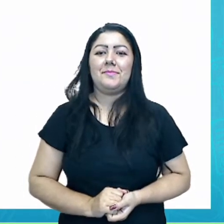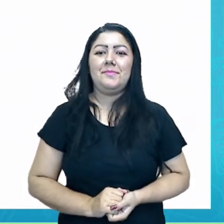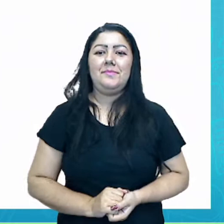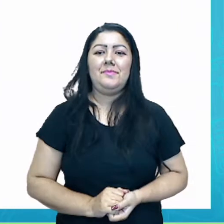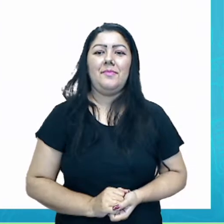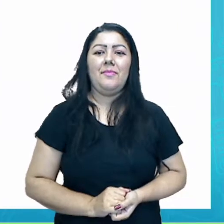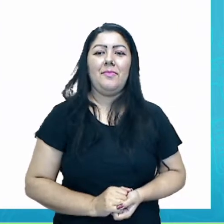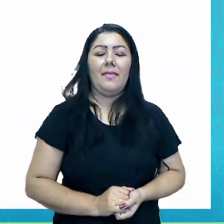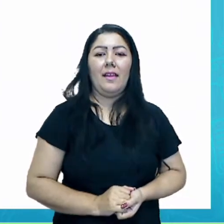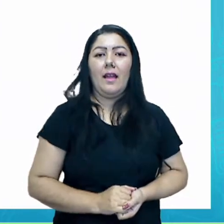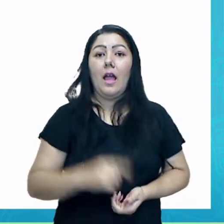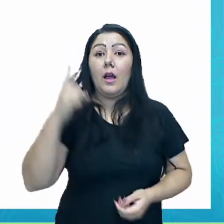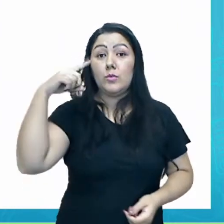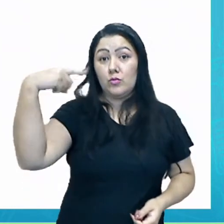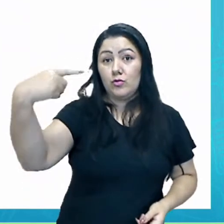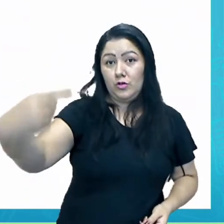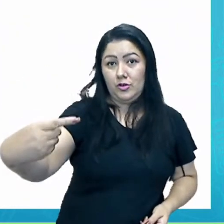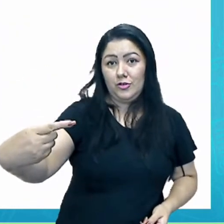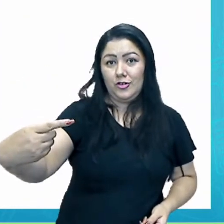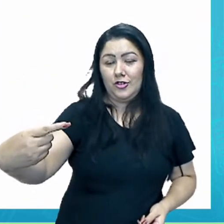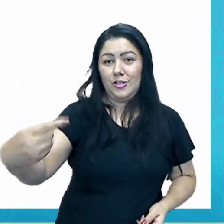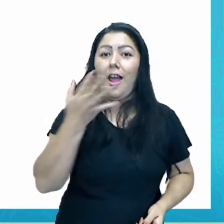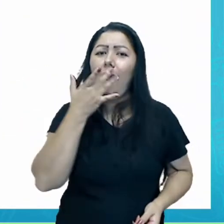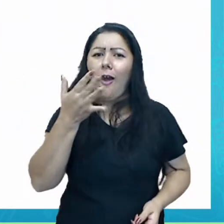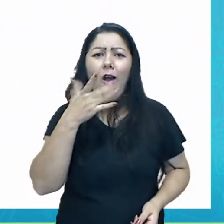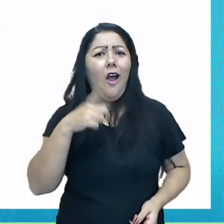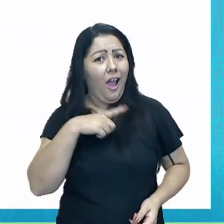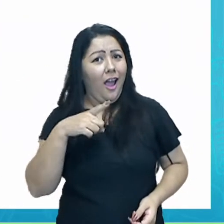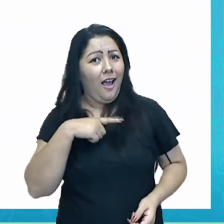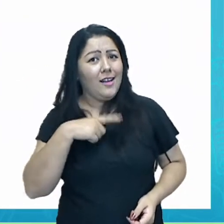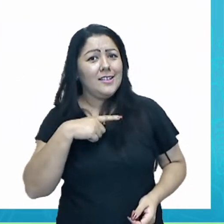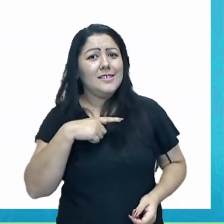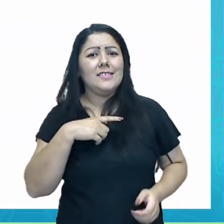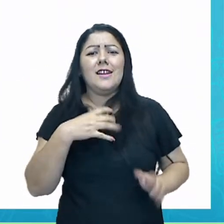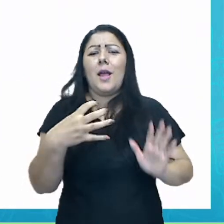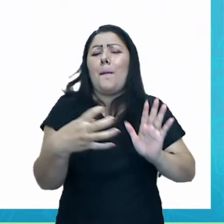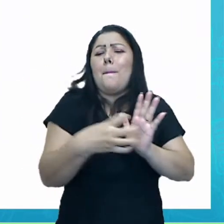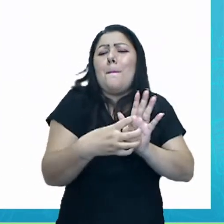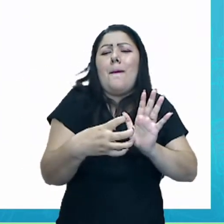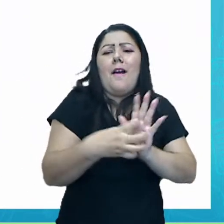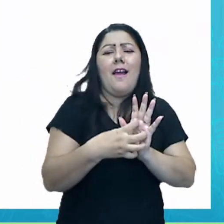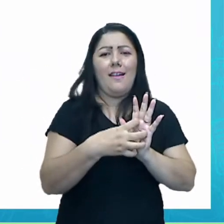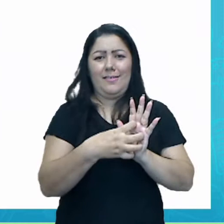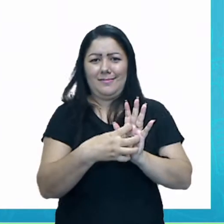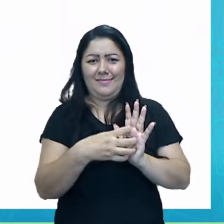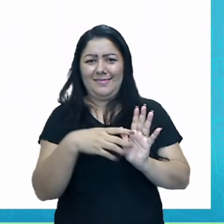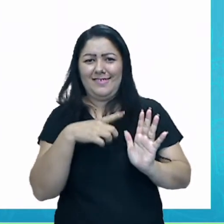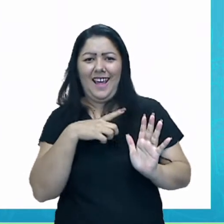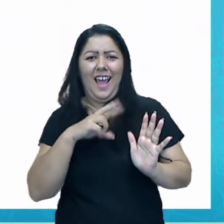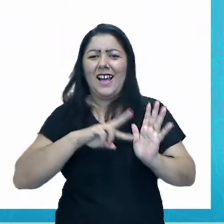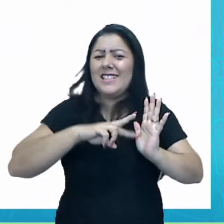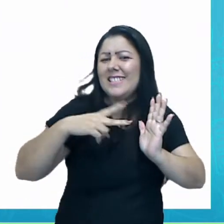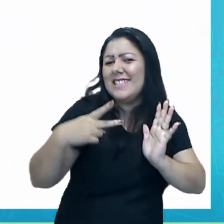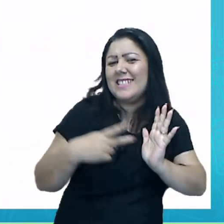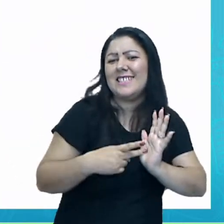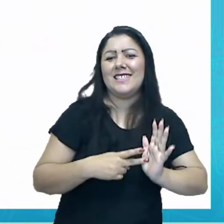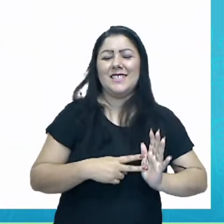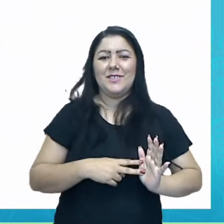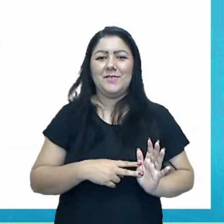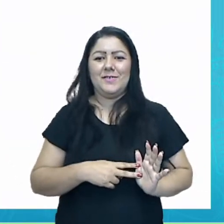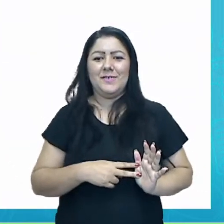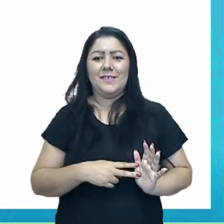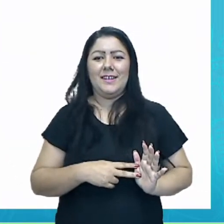As cores fazem parte do nosso dia a dia. Está impregnada de simbologia e de significados. Agora já observe essas outras duas